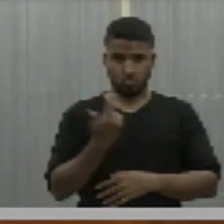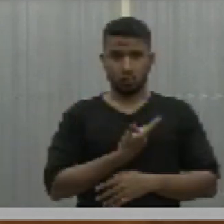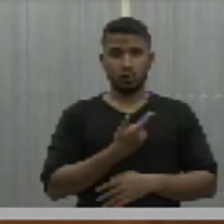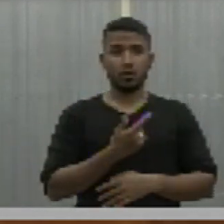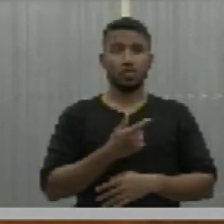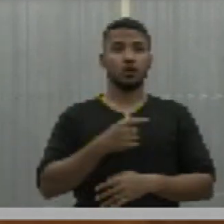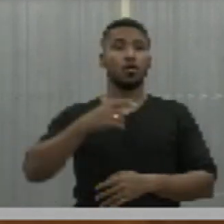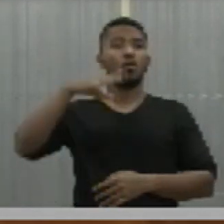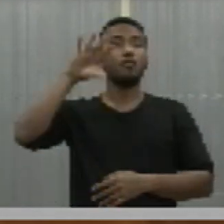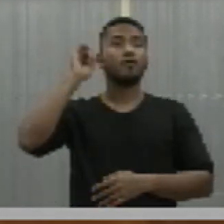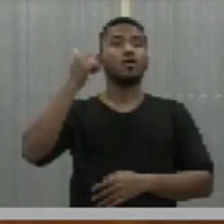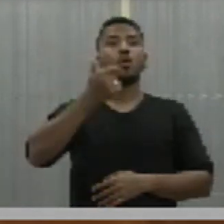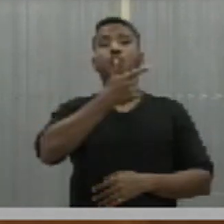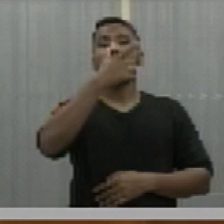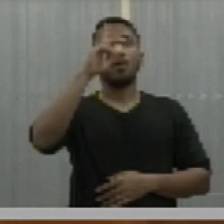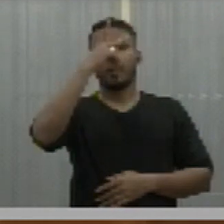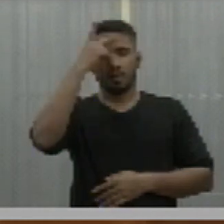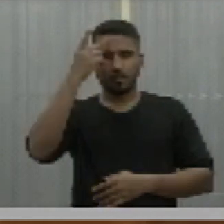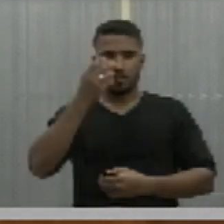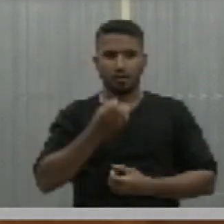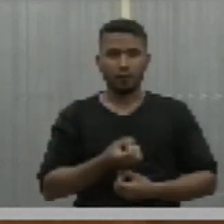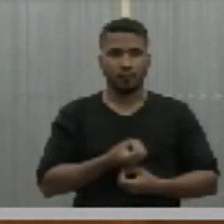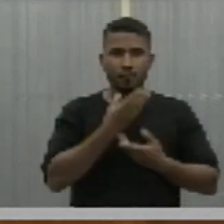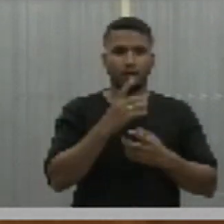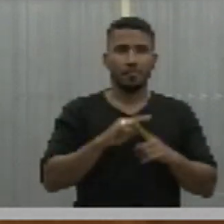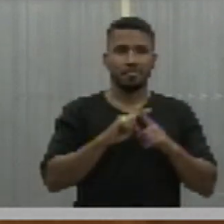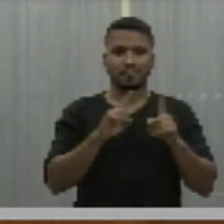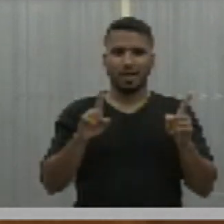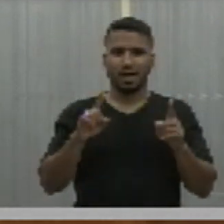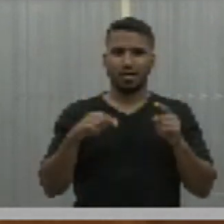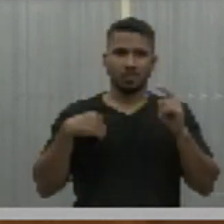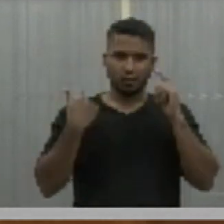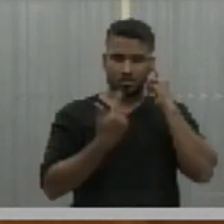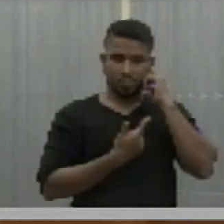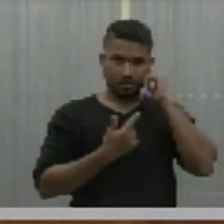ouviu um outro depoente, mas a gente resolveu